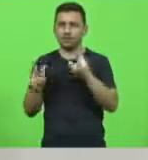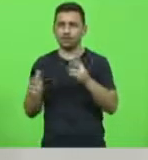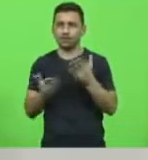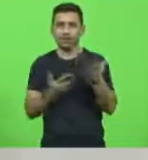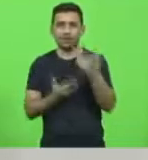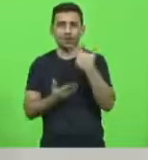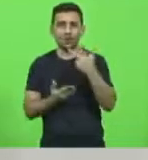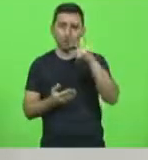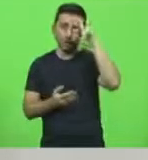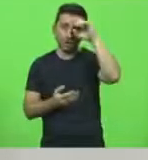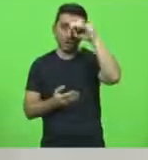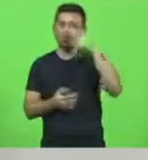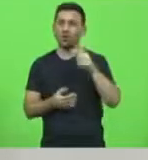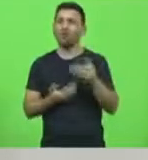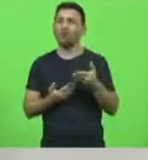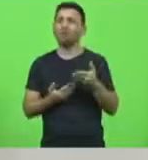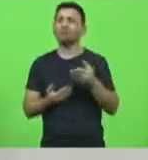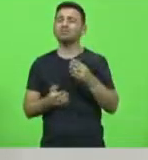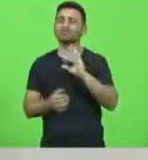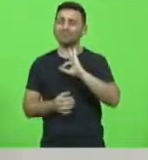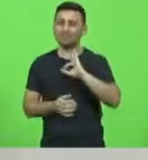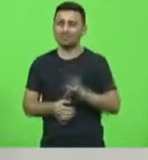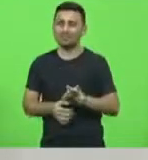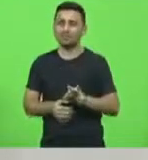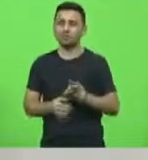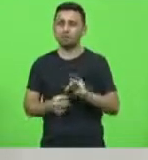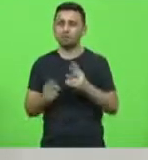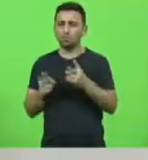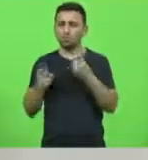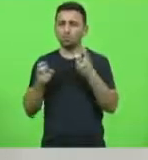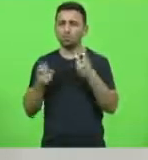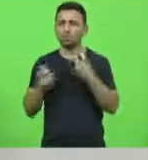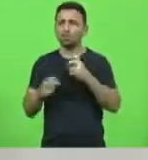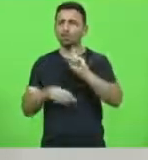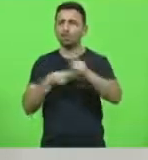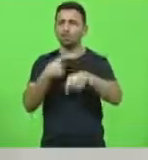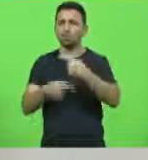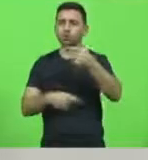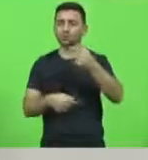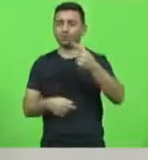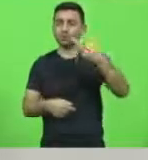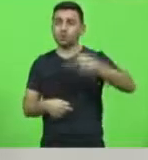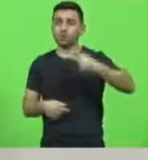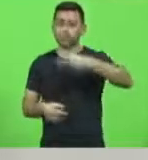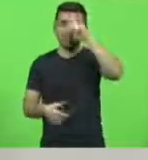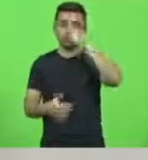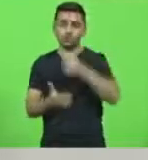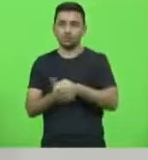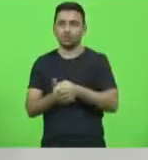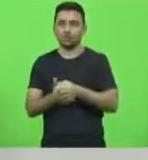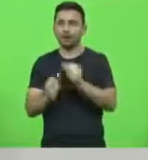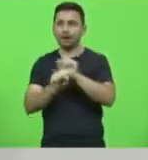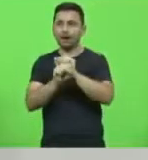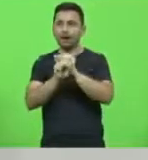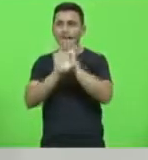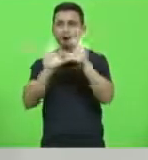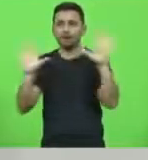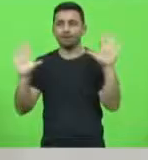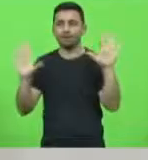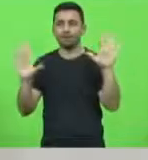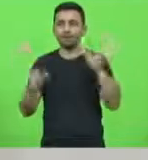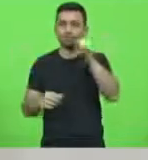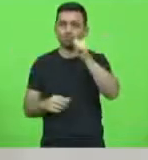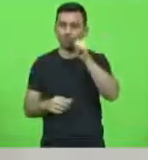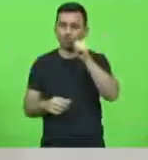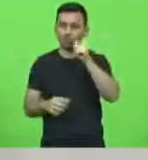deputado Marcos Vieira, me chamou a atenção que, logo depois que a gente aprovou, veio uma segunda decisão. A situação era claríssima. A magistrada